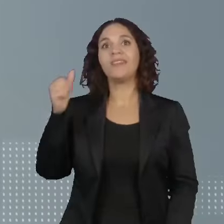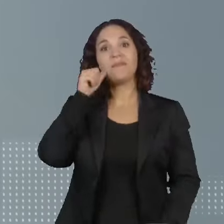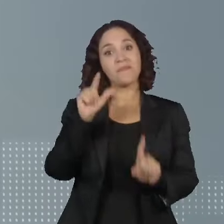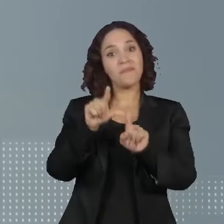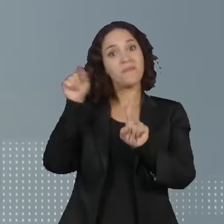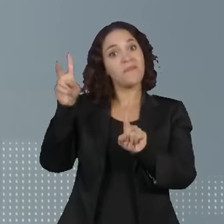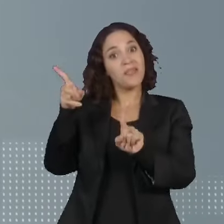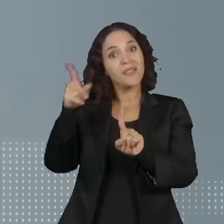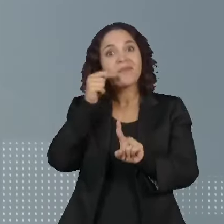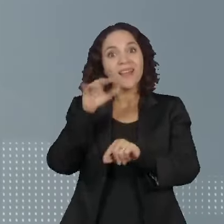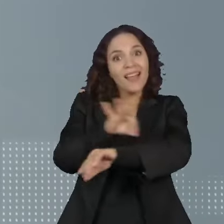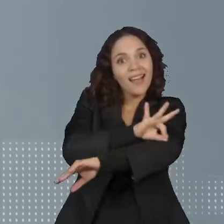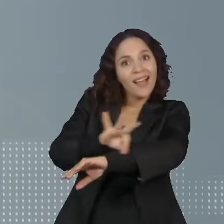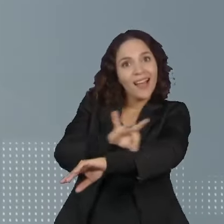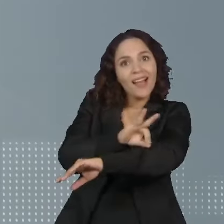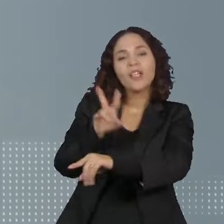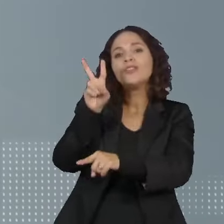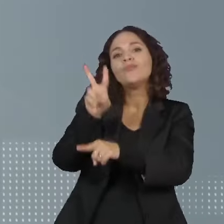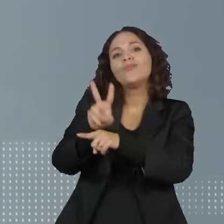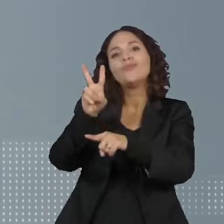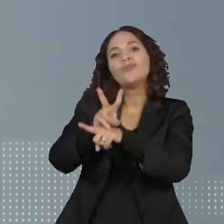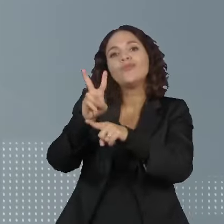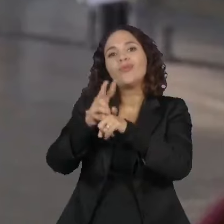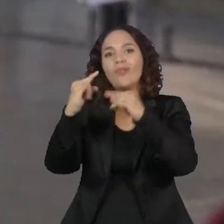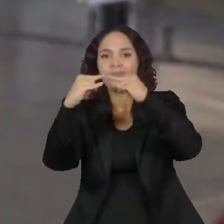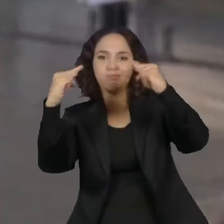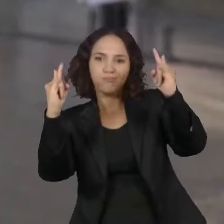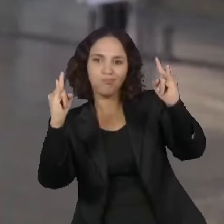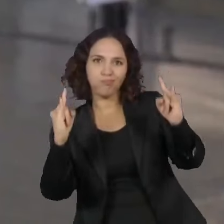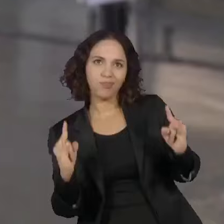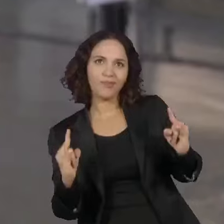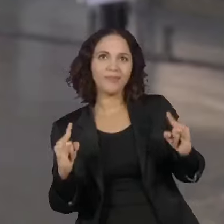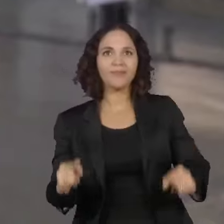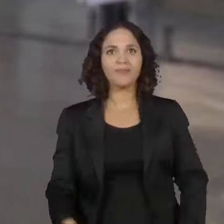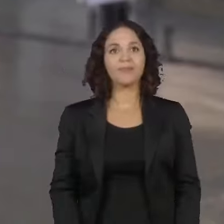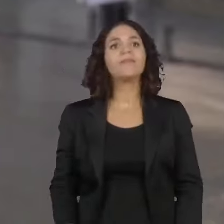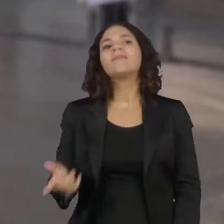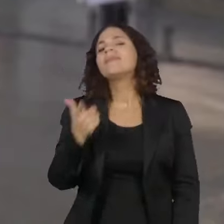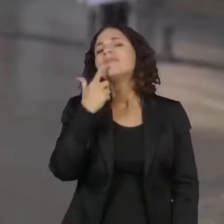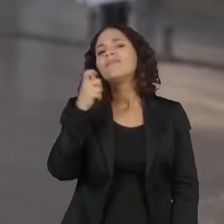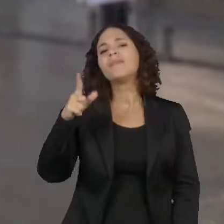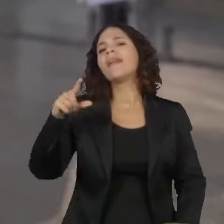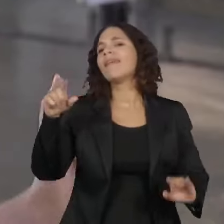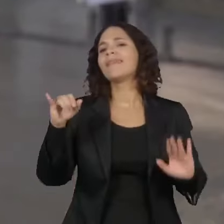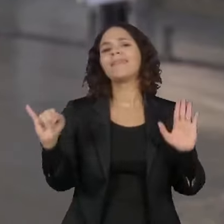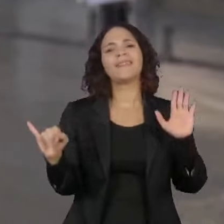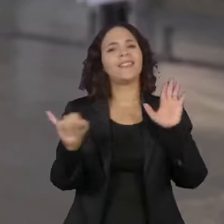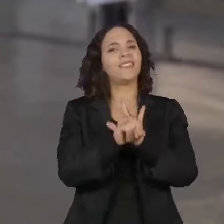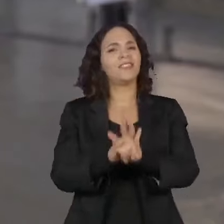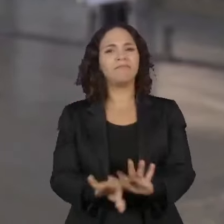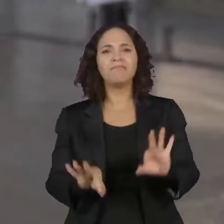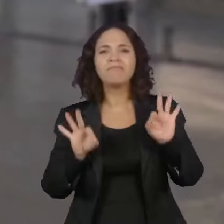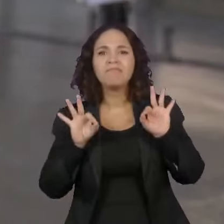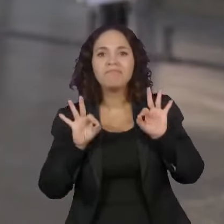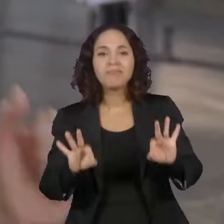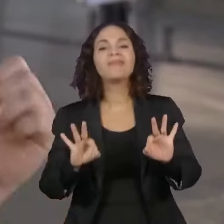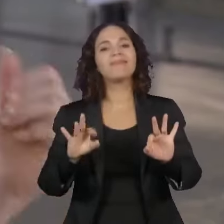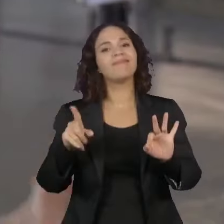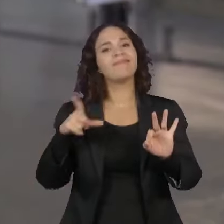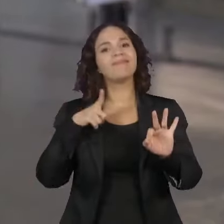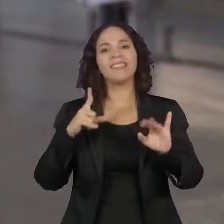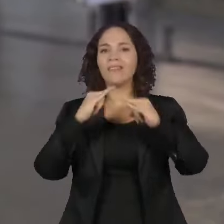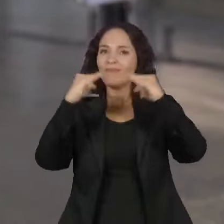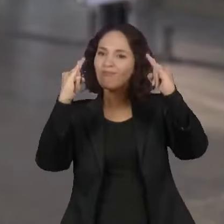própria arquiteta para proteger a estrutura do pórtico. O vermelho faz parte da identidade, do significado do prédio,